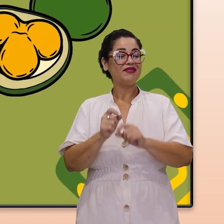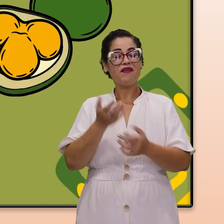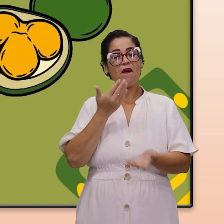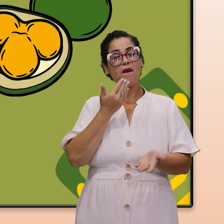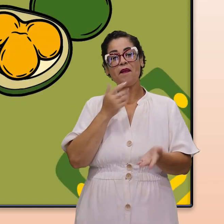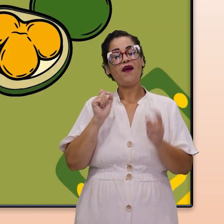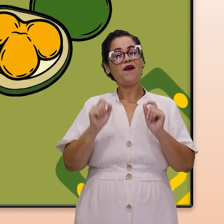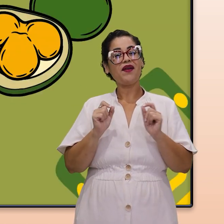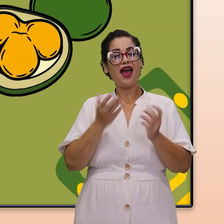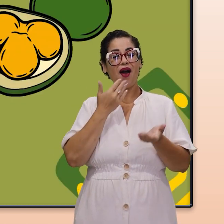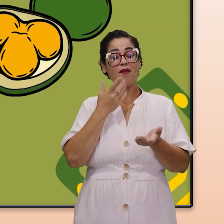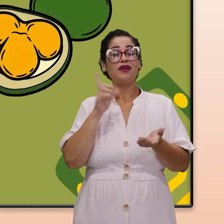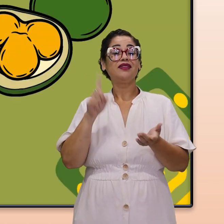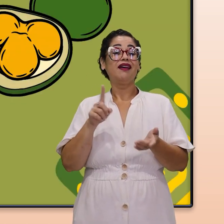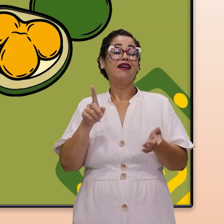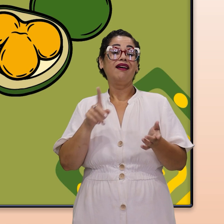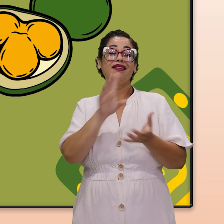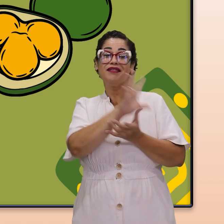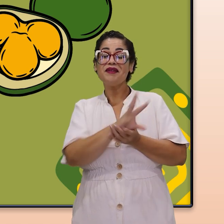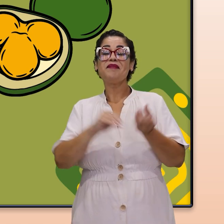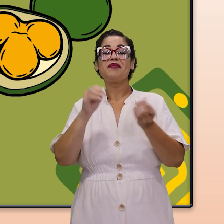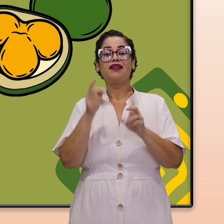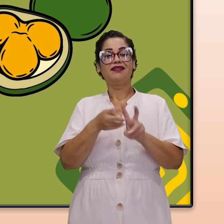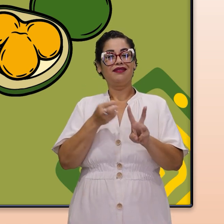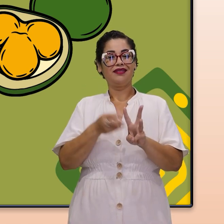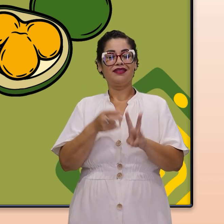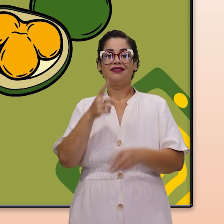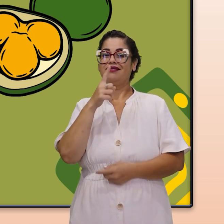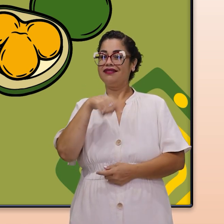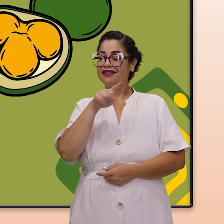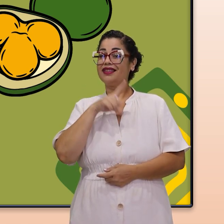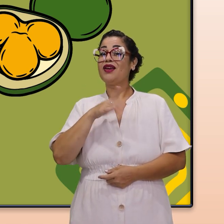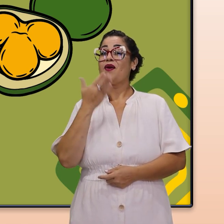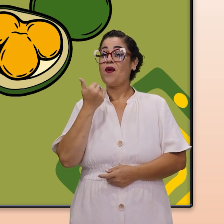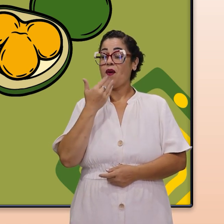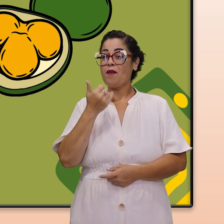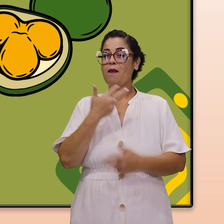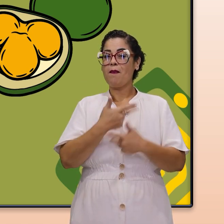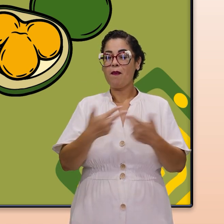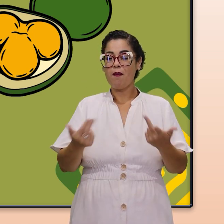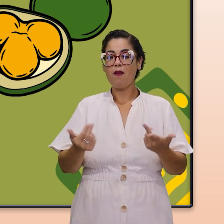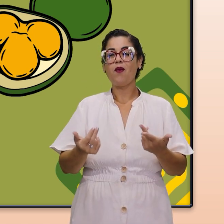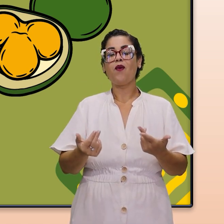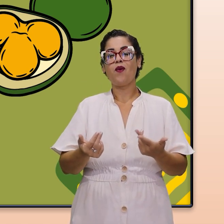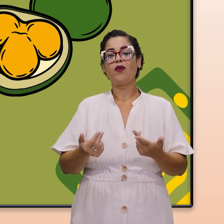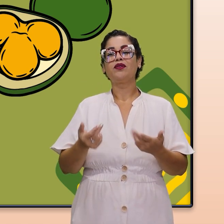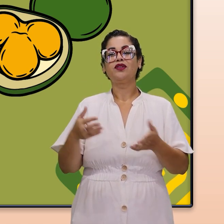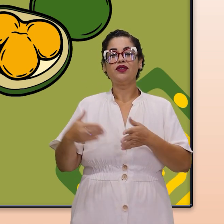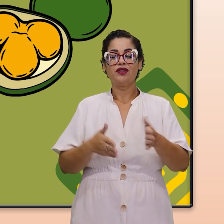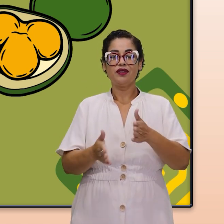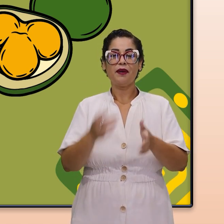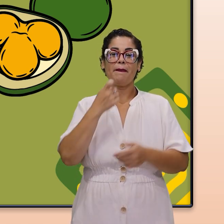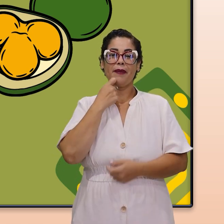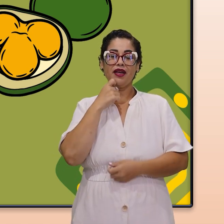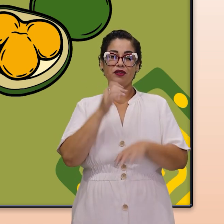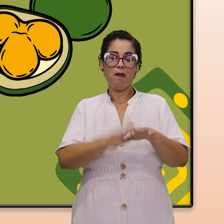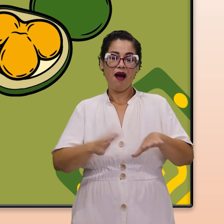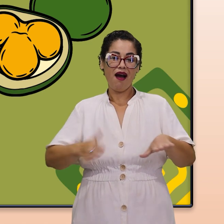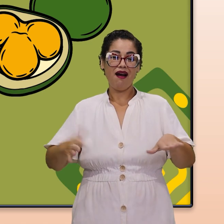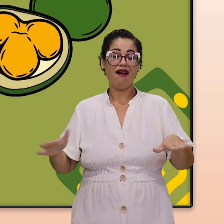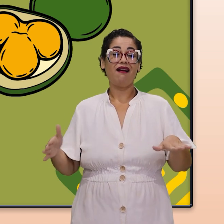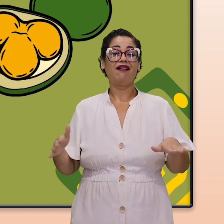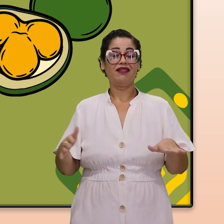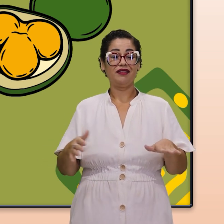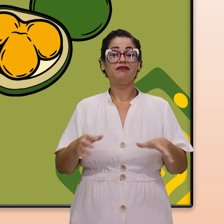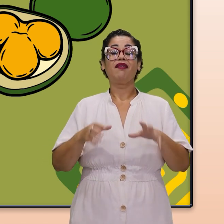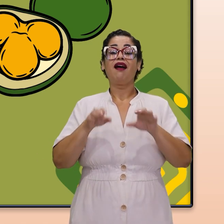O que eu vou comer no almoço que é de origem indígena? Os indígenas têm o hábito de comer muitos peixes, peixes de rio, peixes do